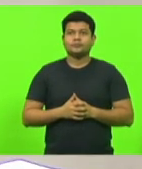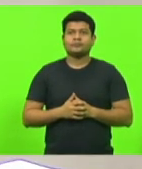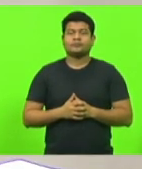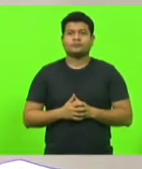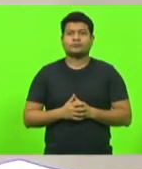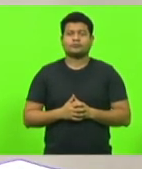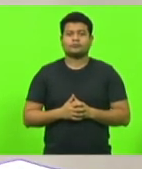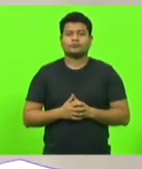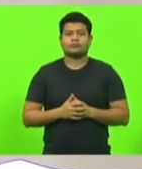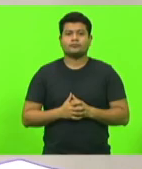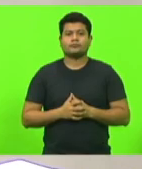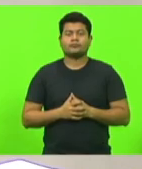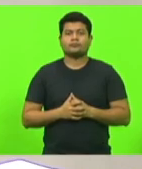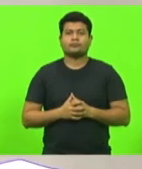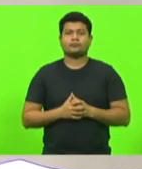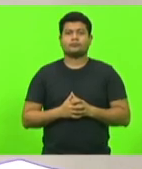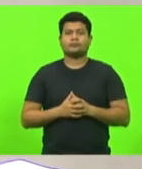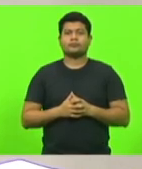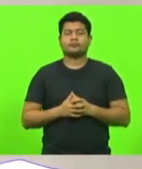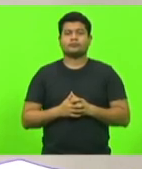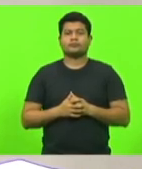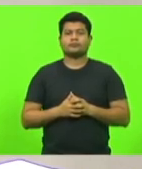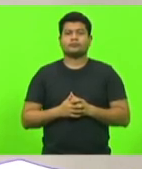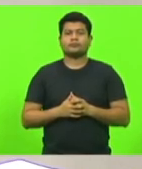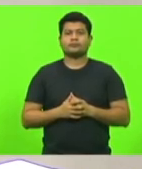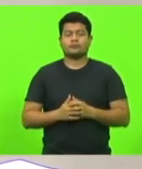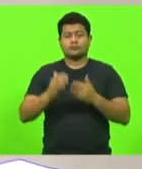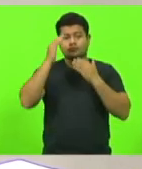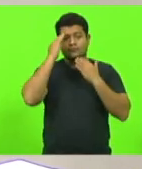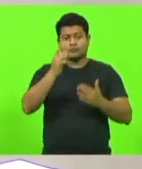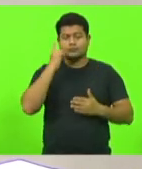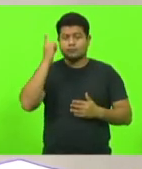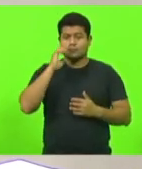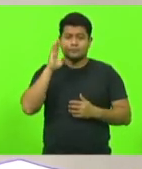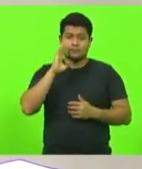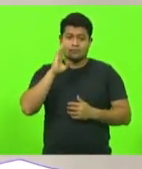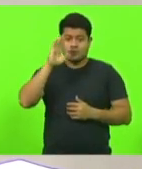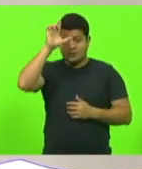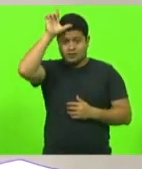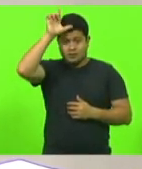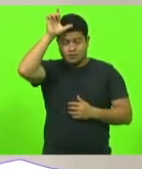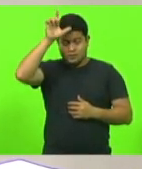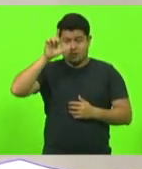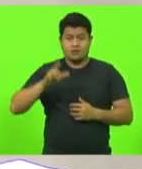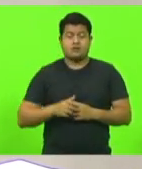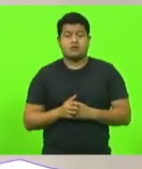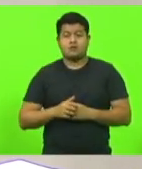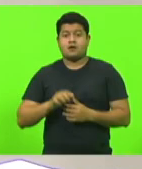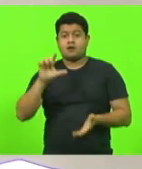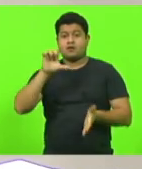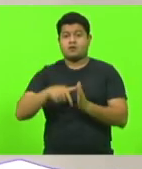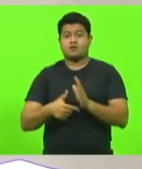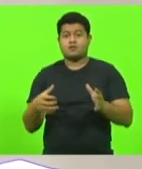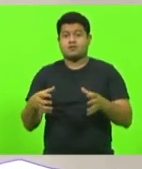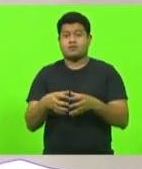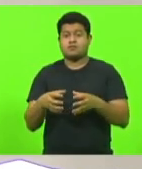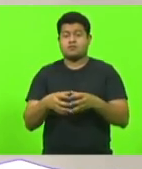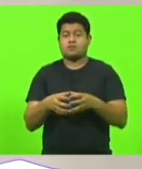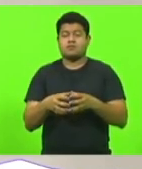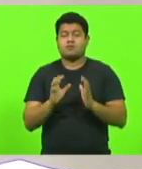Muito obrigado, deputado Sargento Lima. Próximo bloco. Bloco PDT,